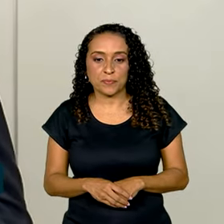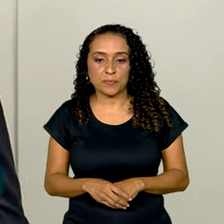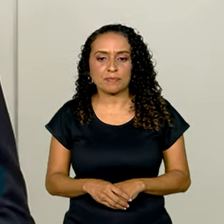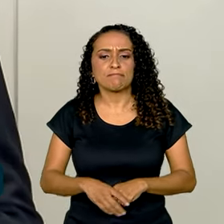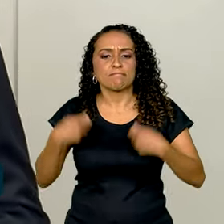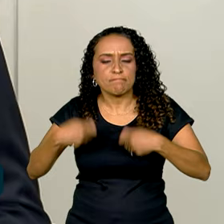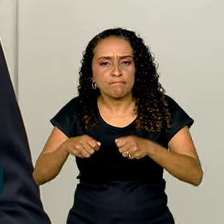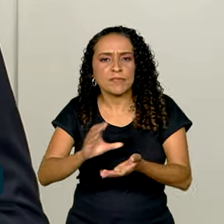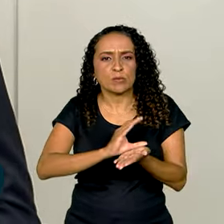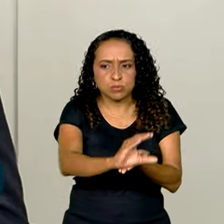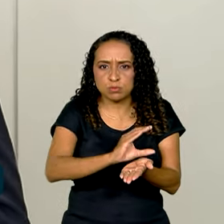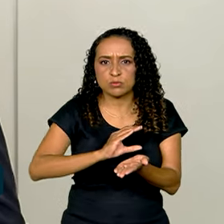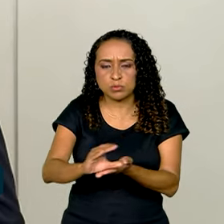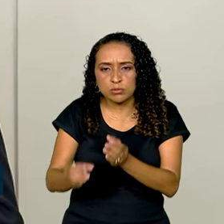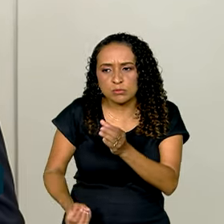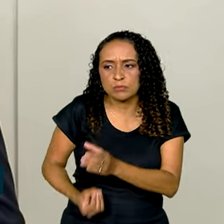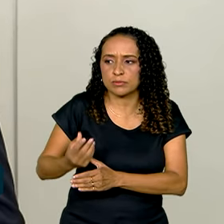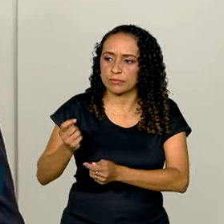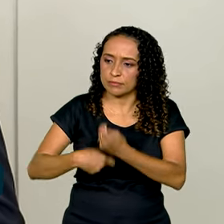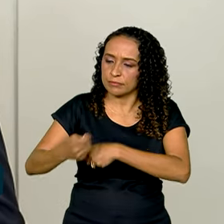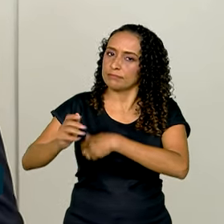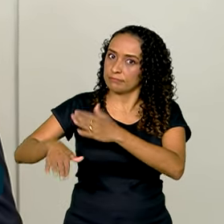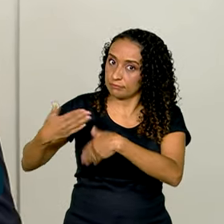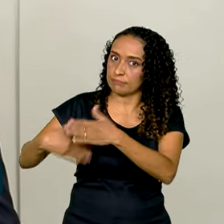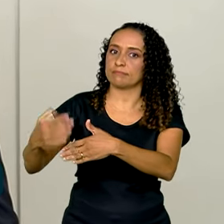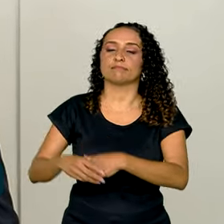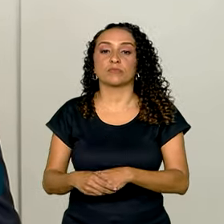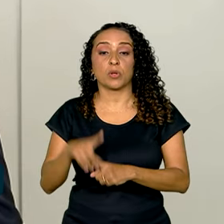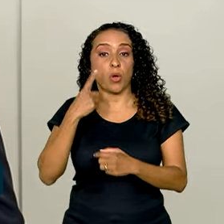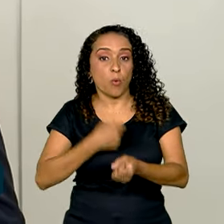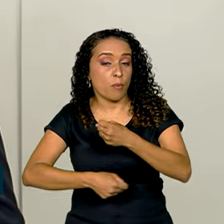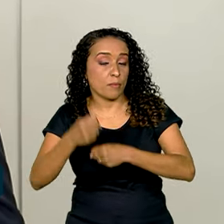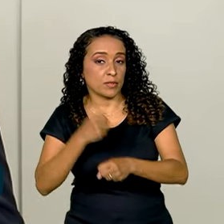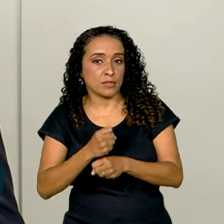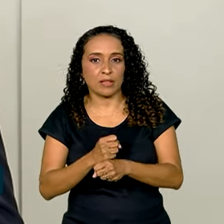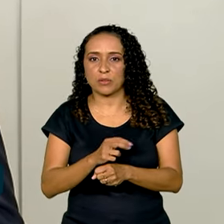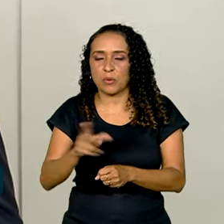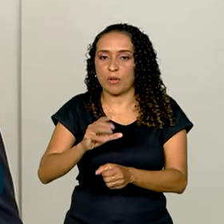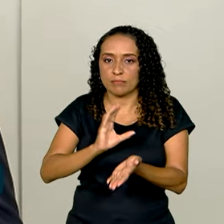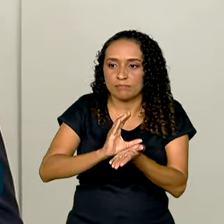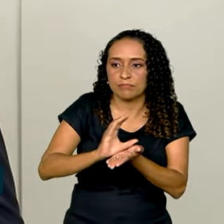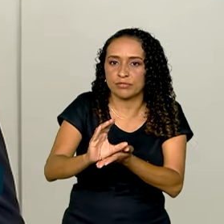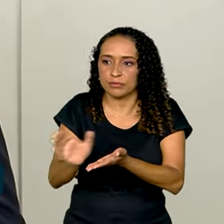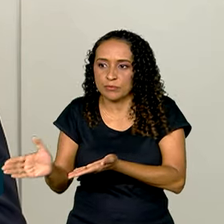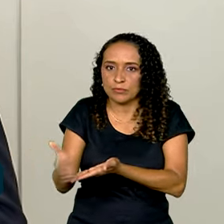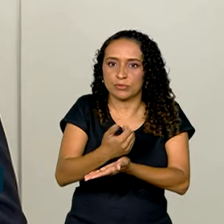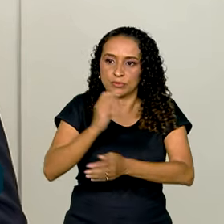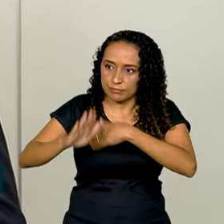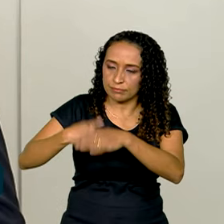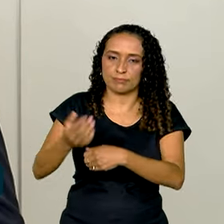Precisamos de investimento para fazer a economia rodar. No ano passado, não foi o investimento que puxou o crescimento.